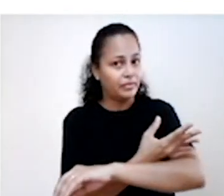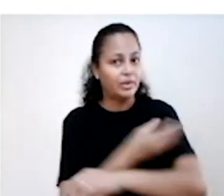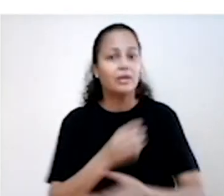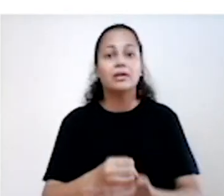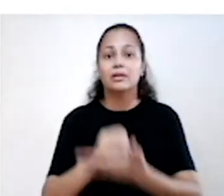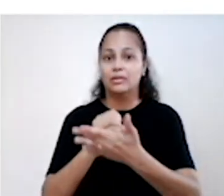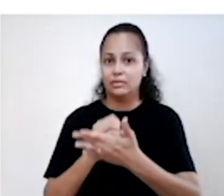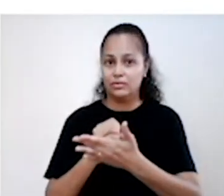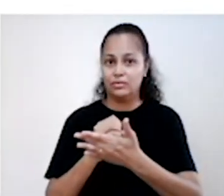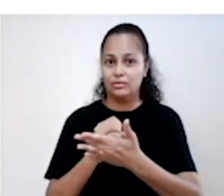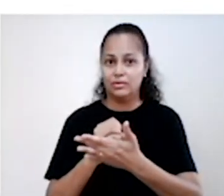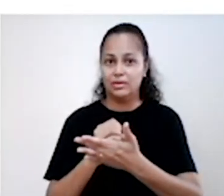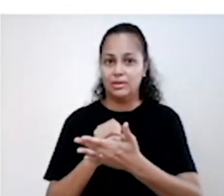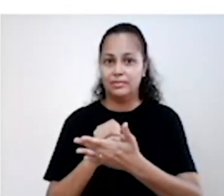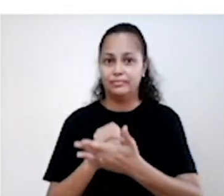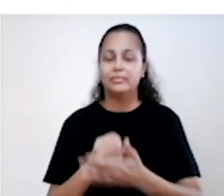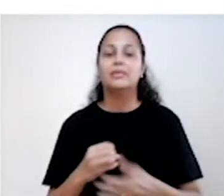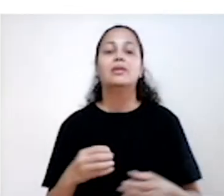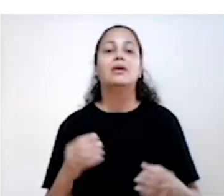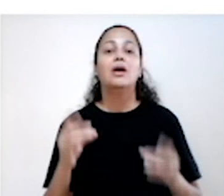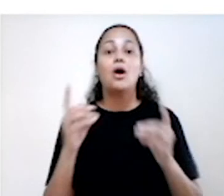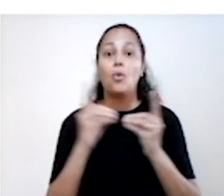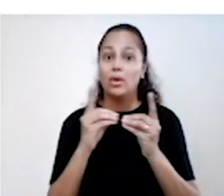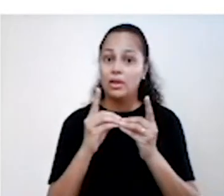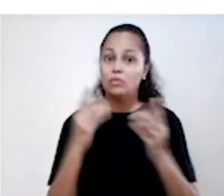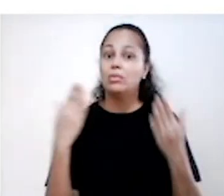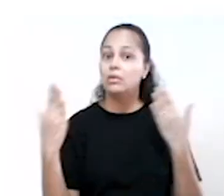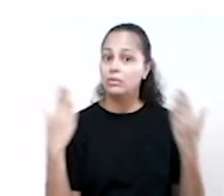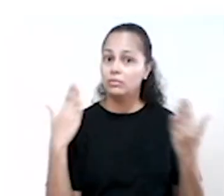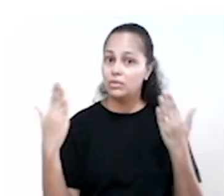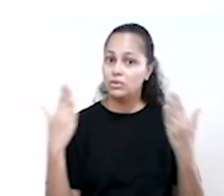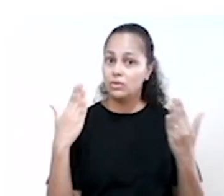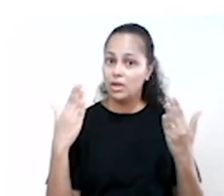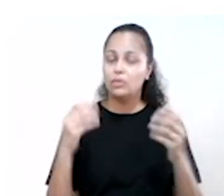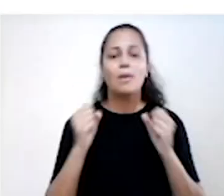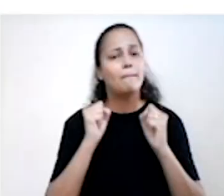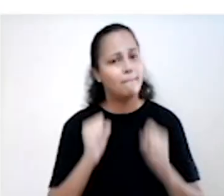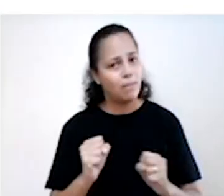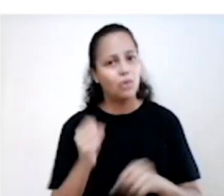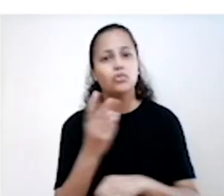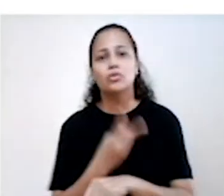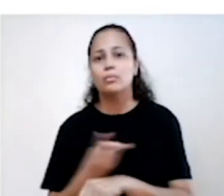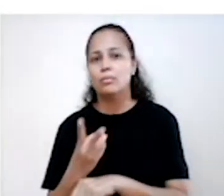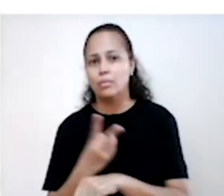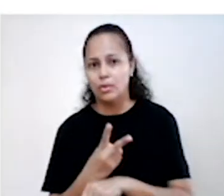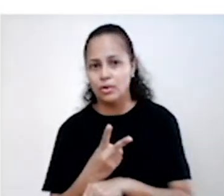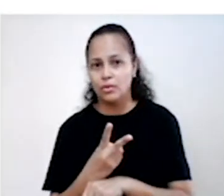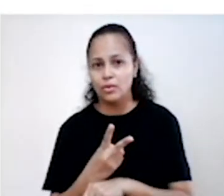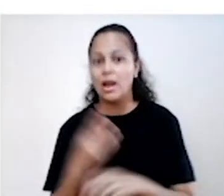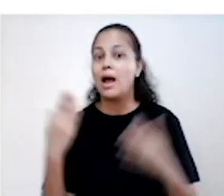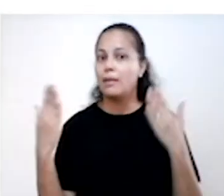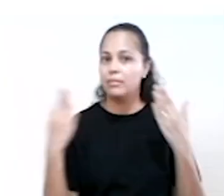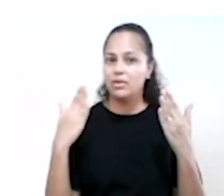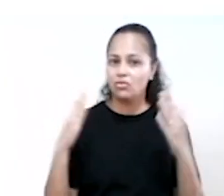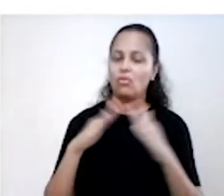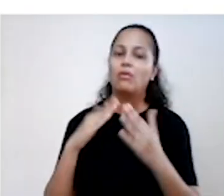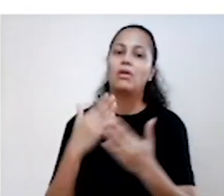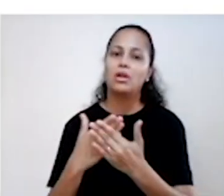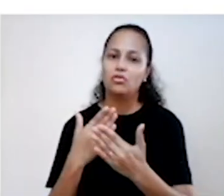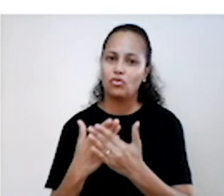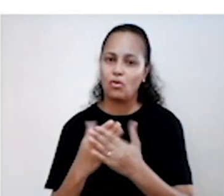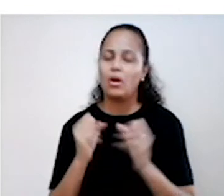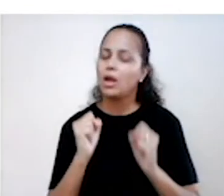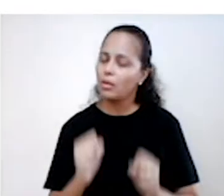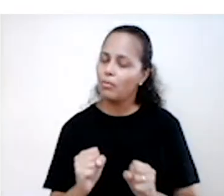apoio Em relação ao atendimento psicológico ou psiquiátrico Você pode procurar a psicóloga escolar Ela poderá te